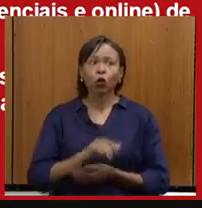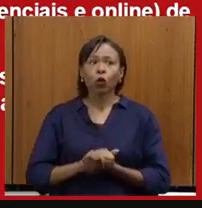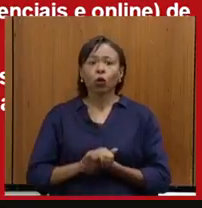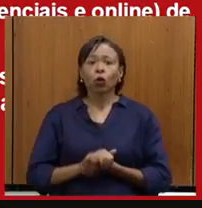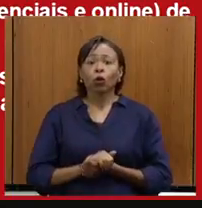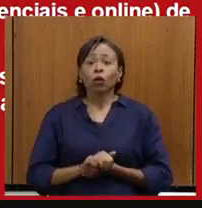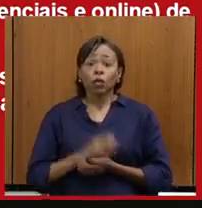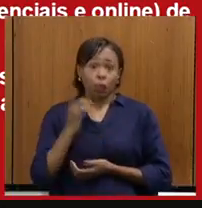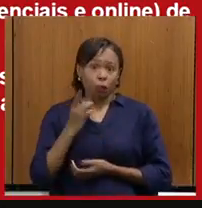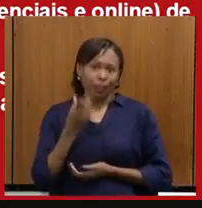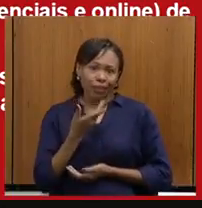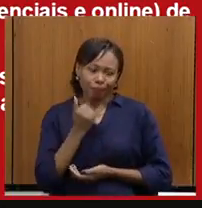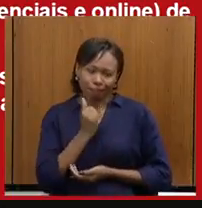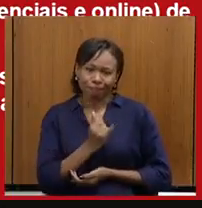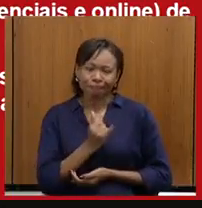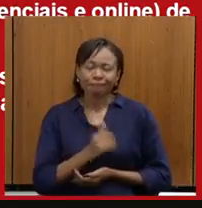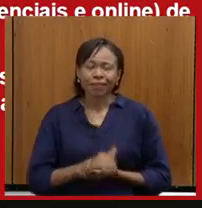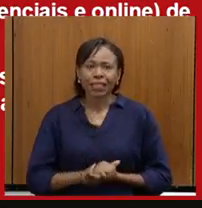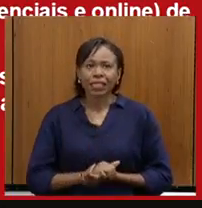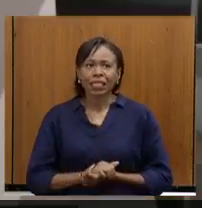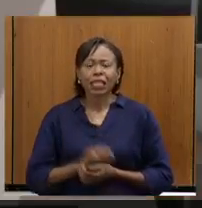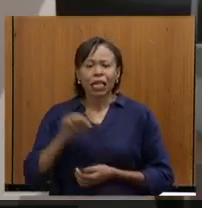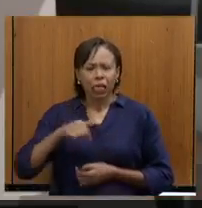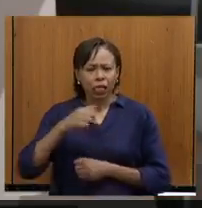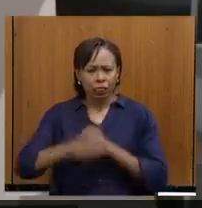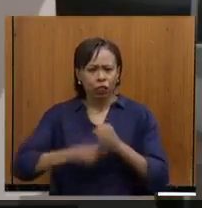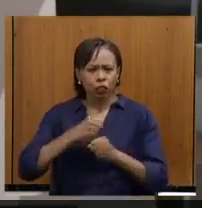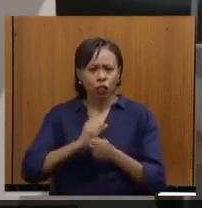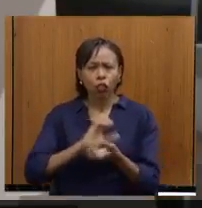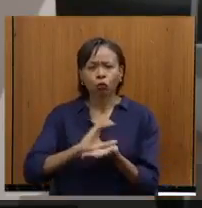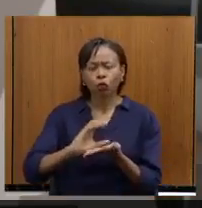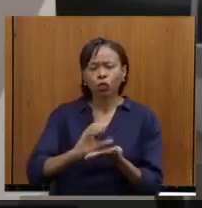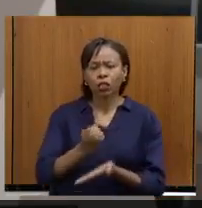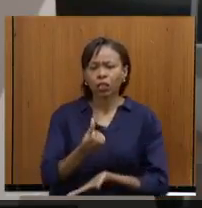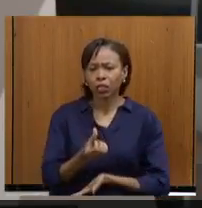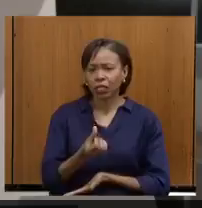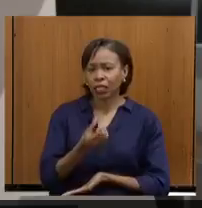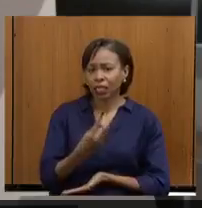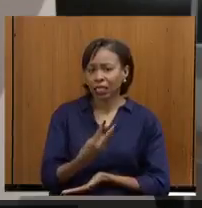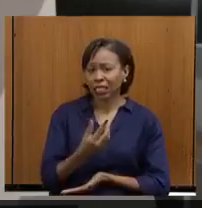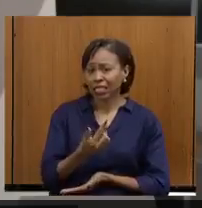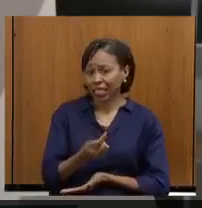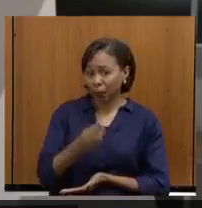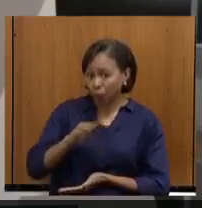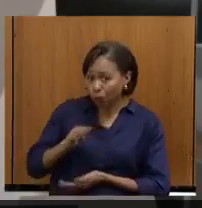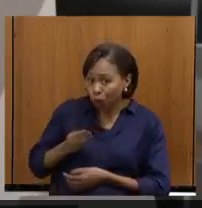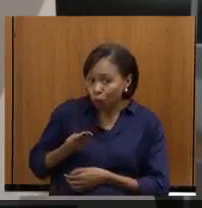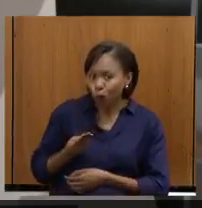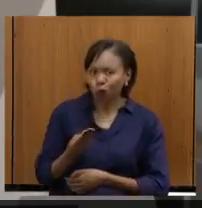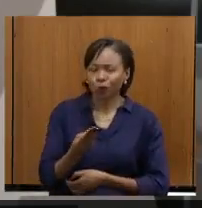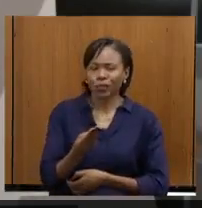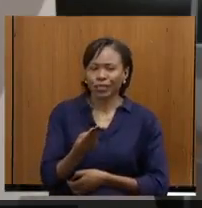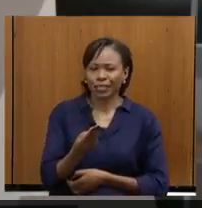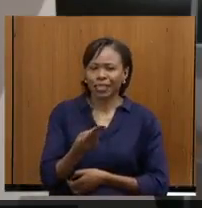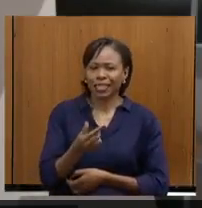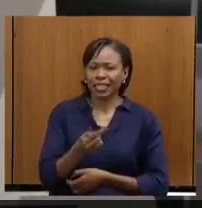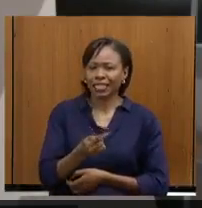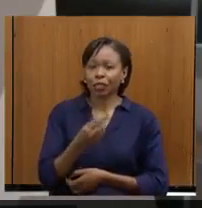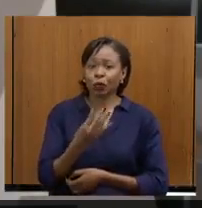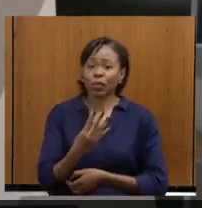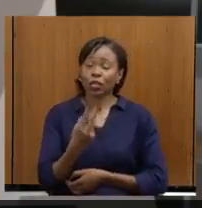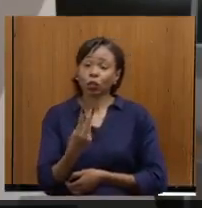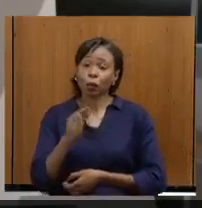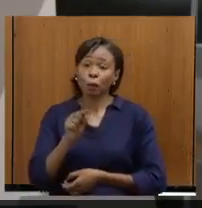Esse ano, os investimentos foram de R$ 637.742